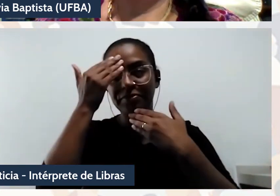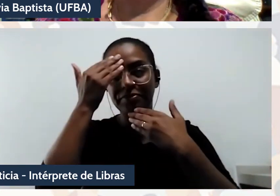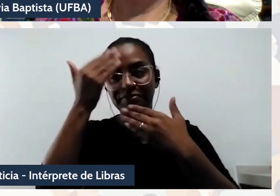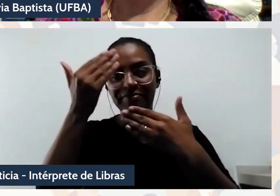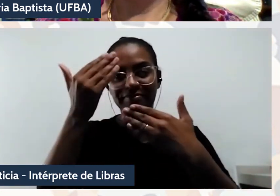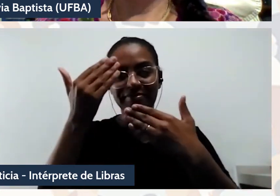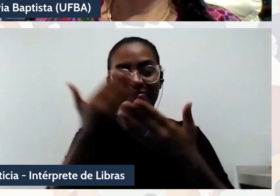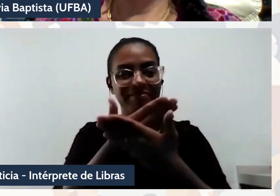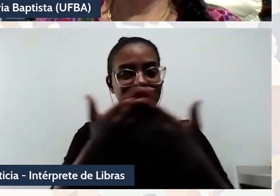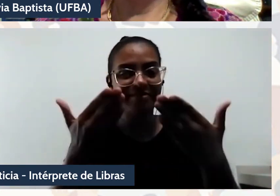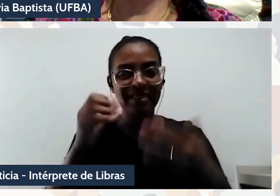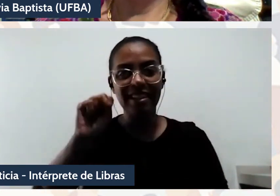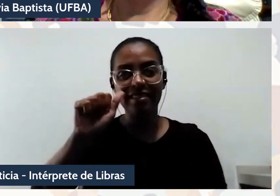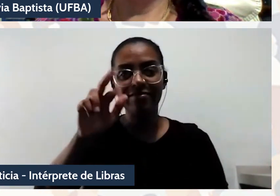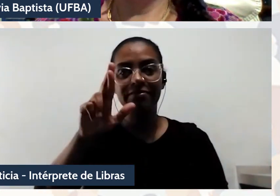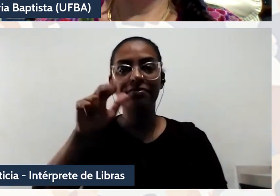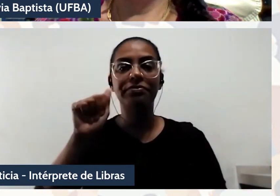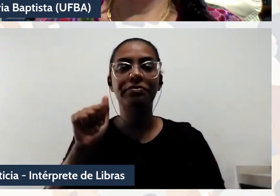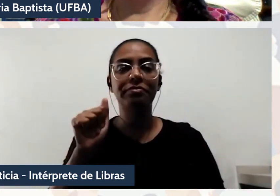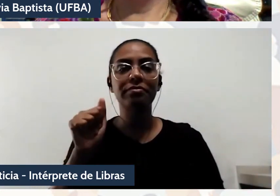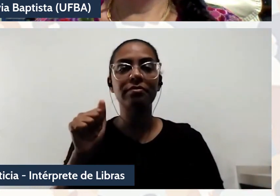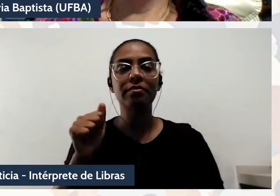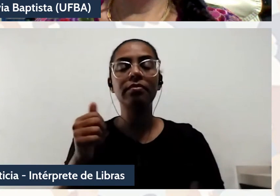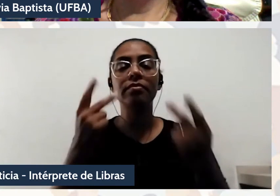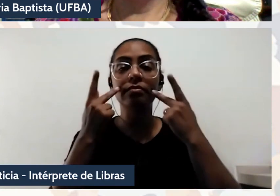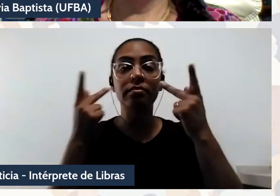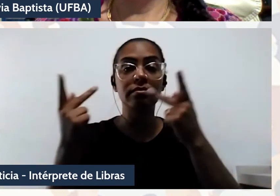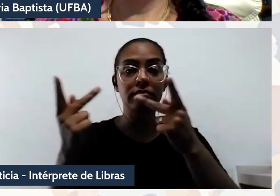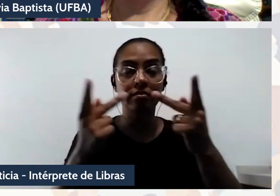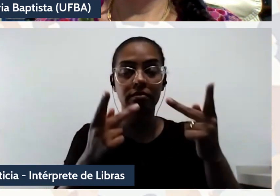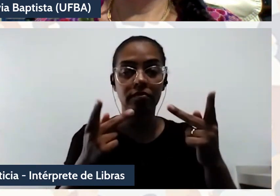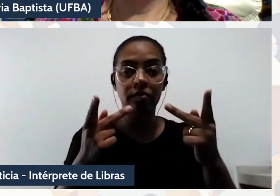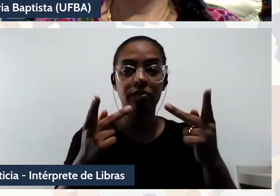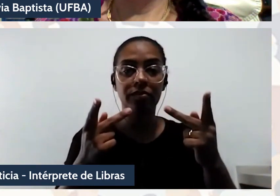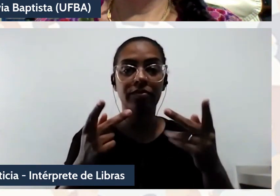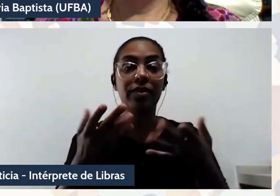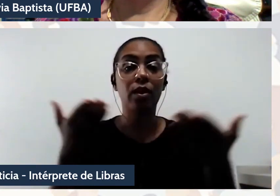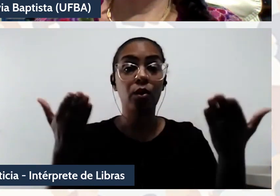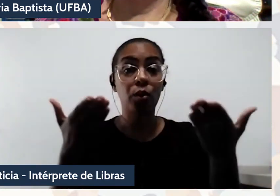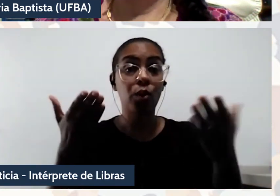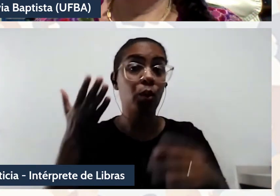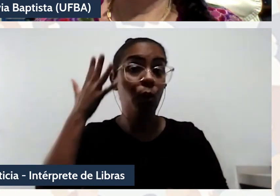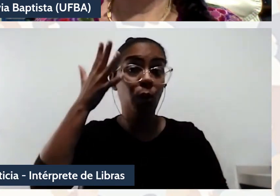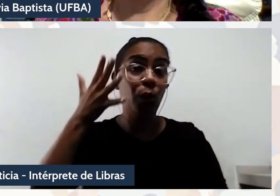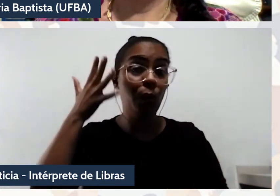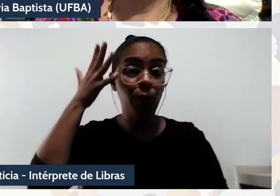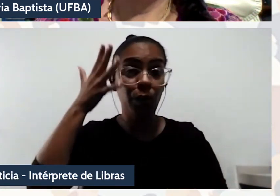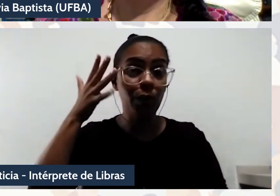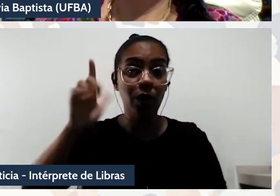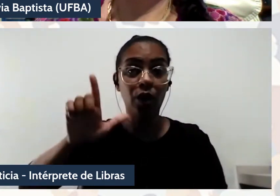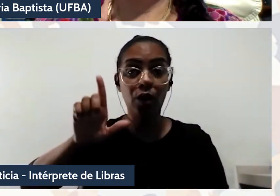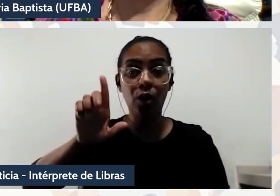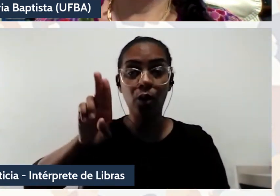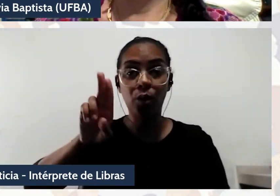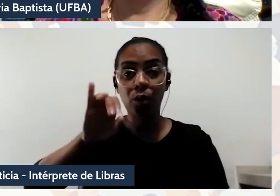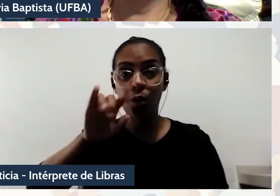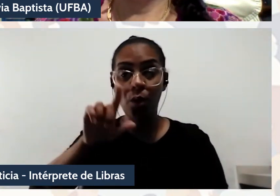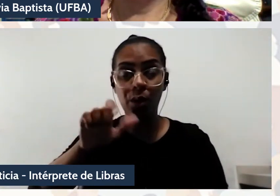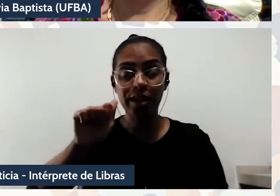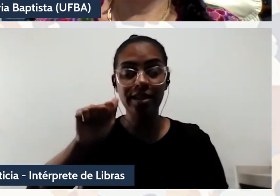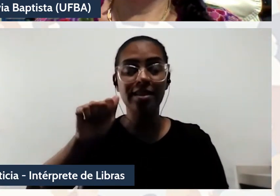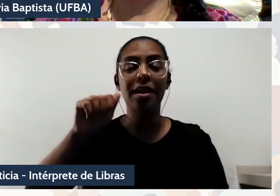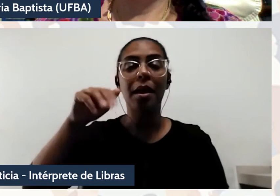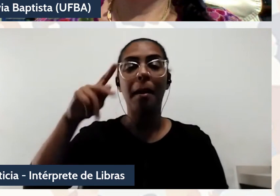proveitosa e a gente convida todo mundo, né? Para a palestra com Luiz Paulo Moita Lopes que vai falar